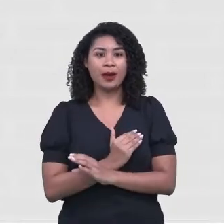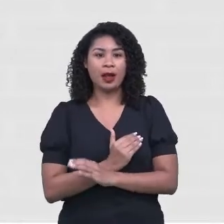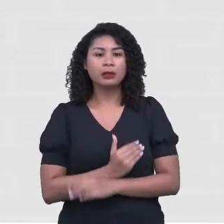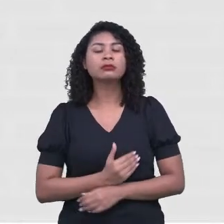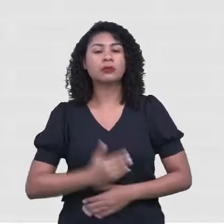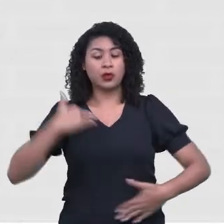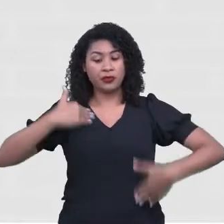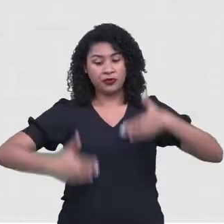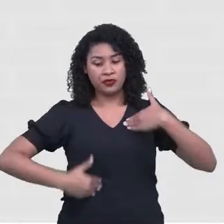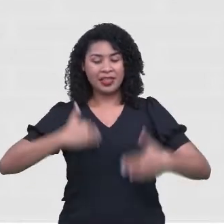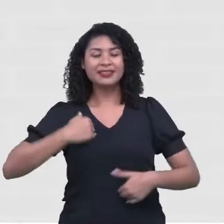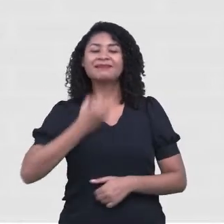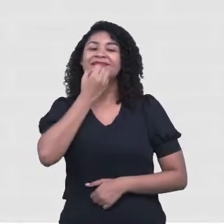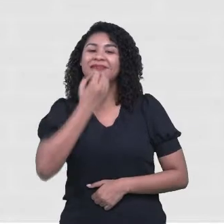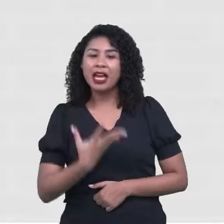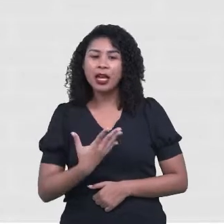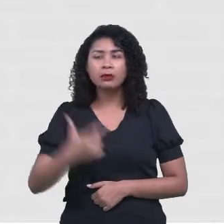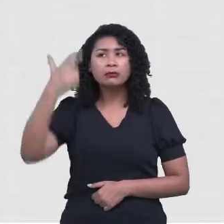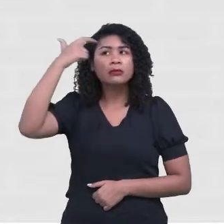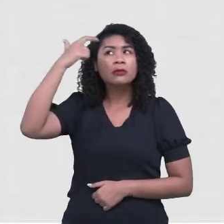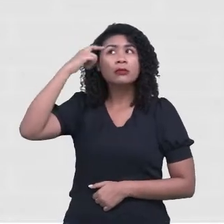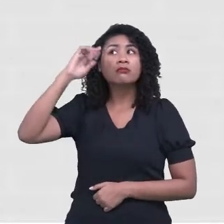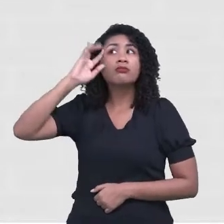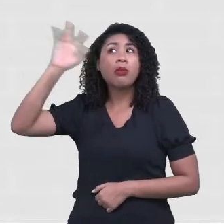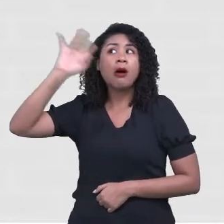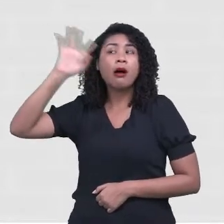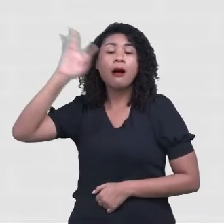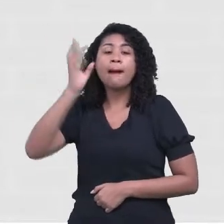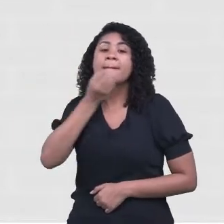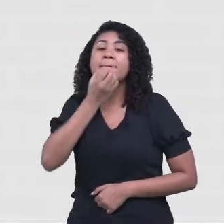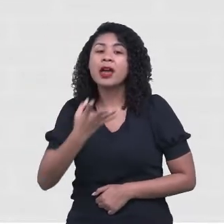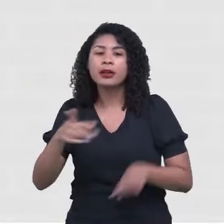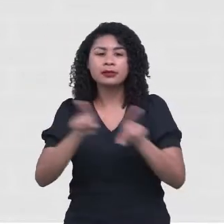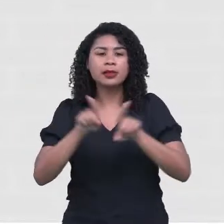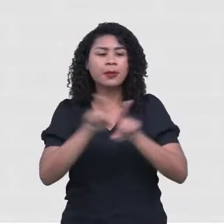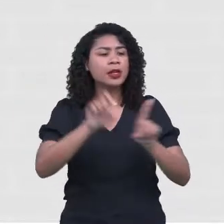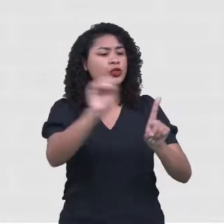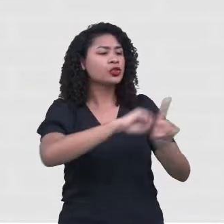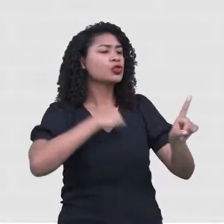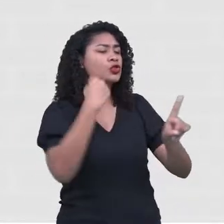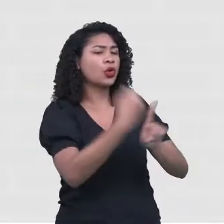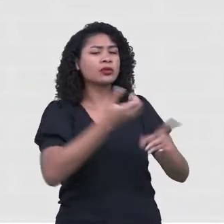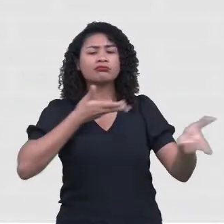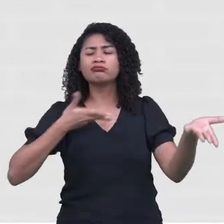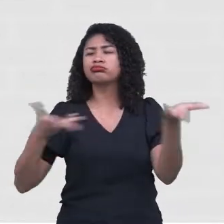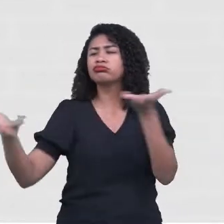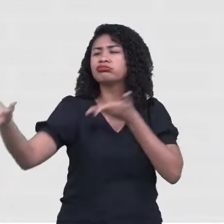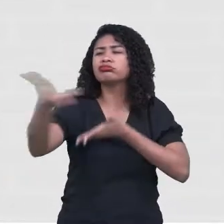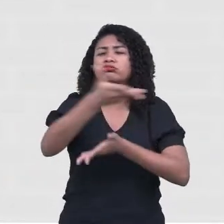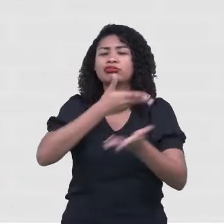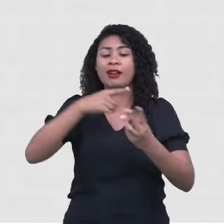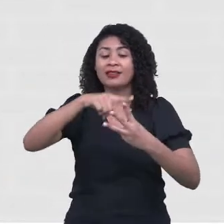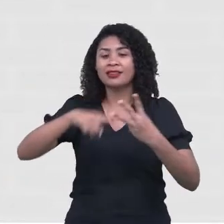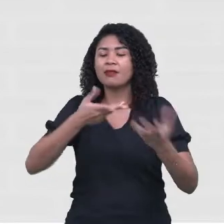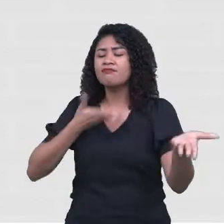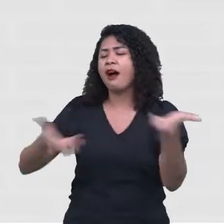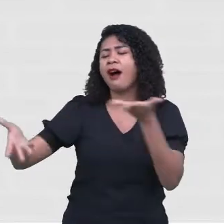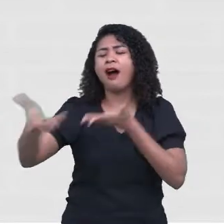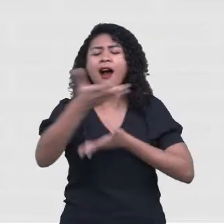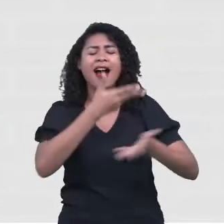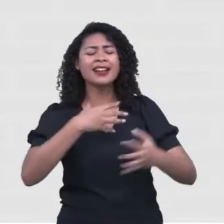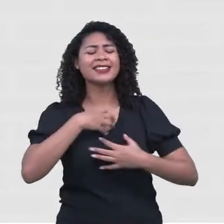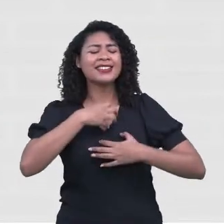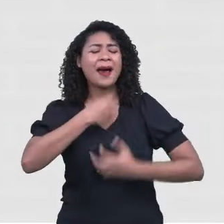e social. E não apenas a mera ausência de doença ou enfermidade. Então, a saúde,